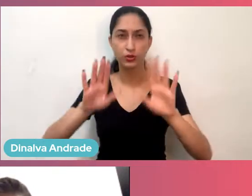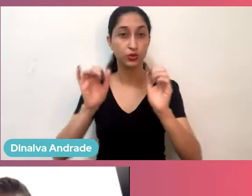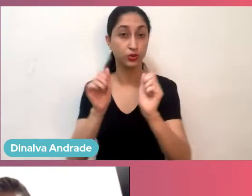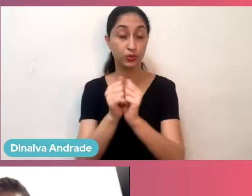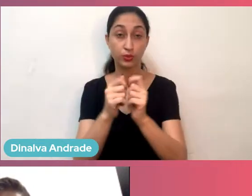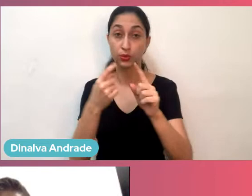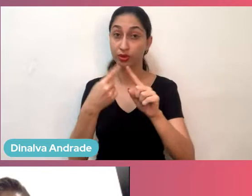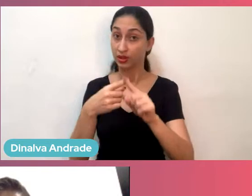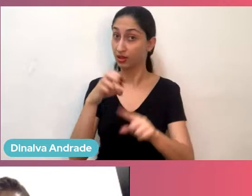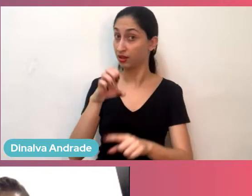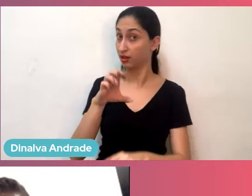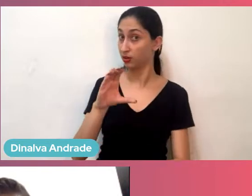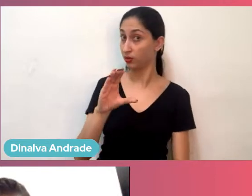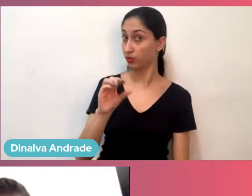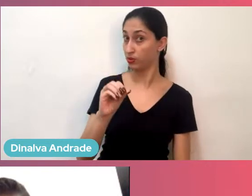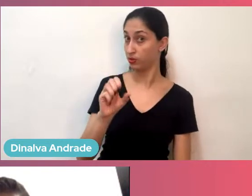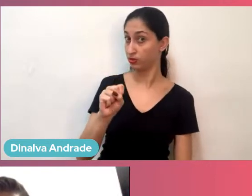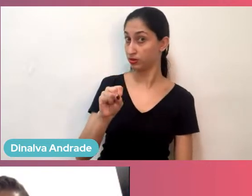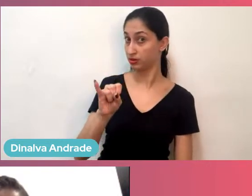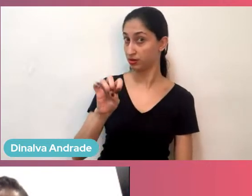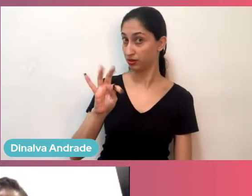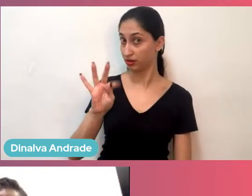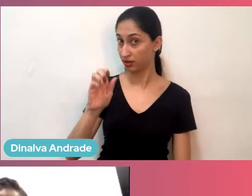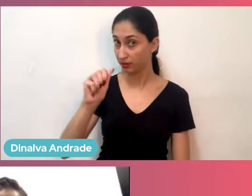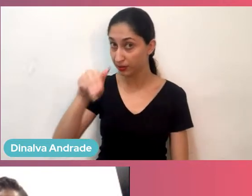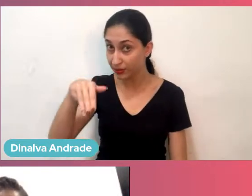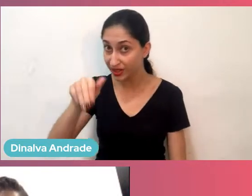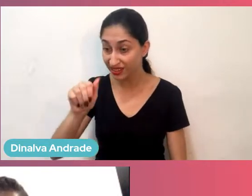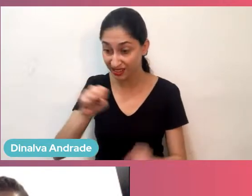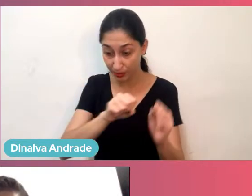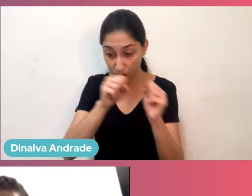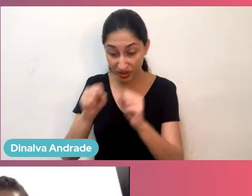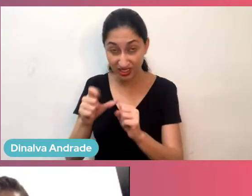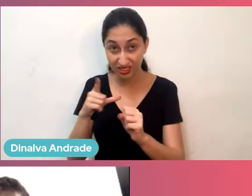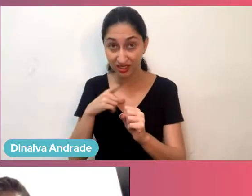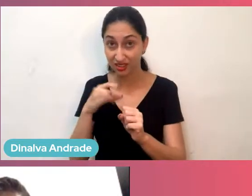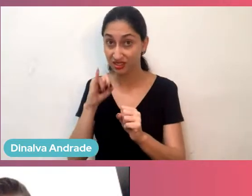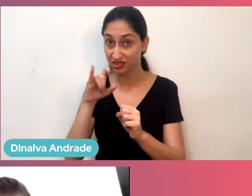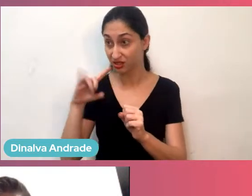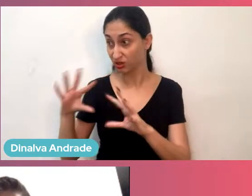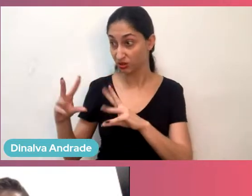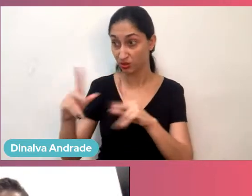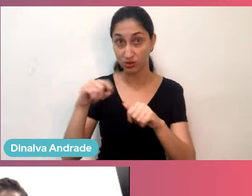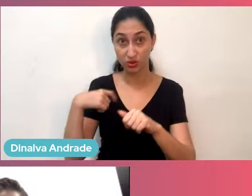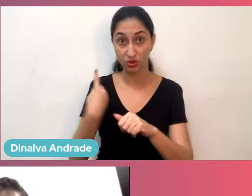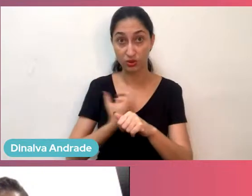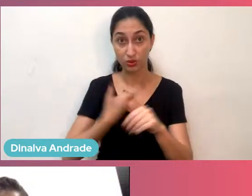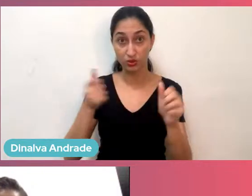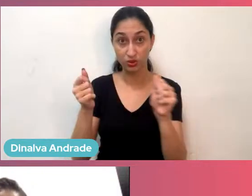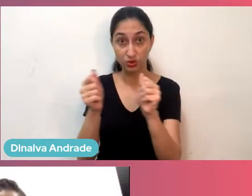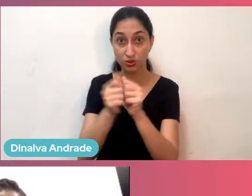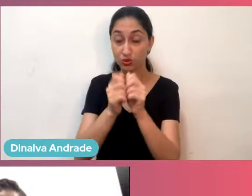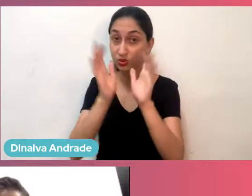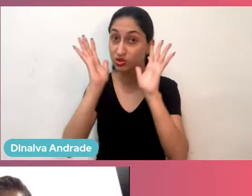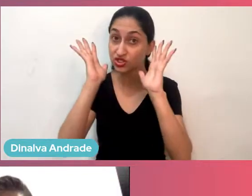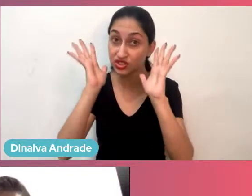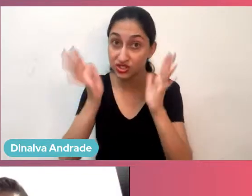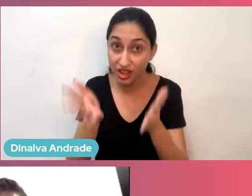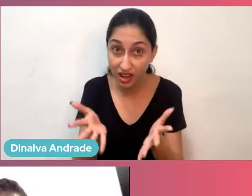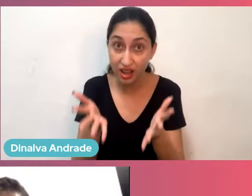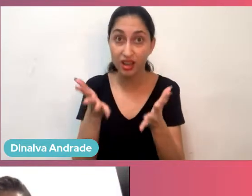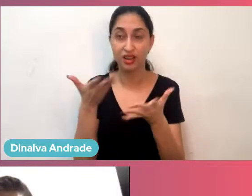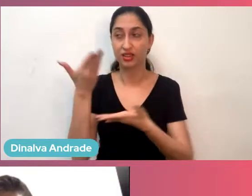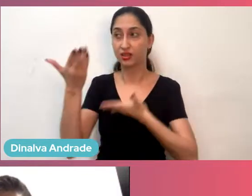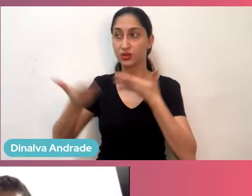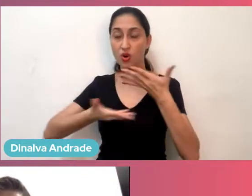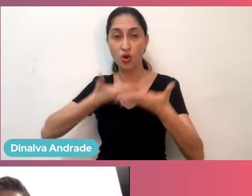ecossistema, ele só é poderoso o suficiente quando todos nós estamos juntos e imbuídos na troca,